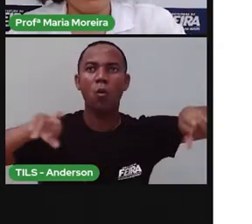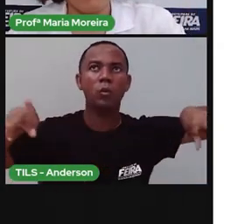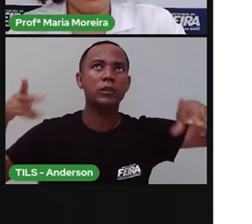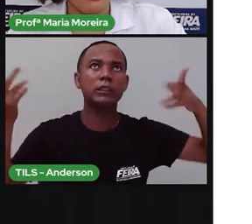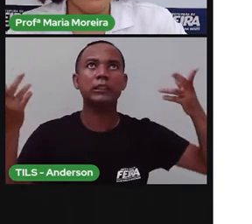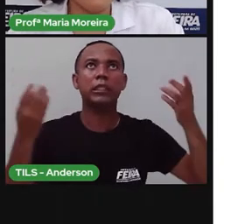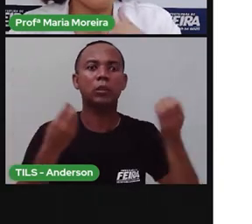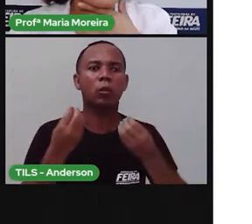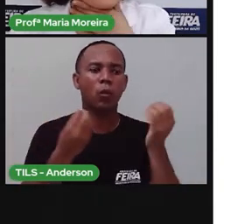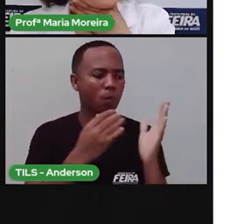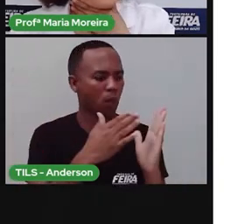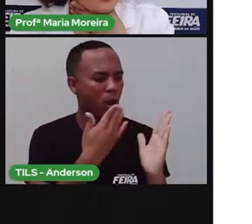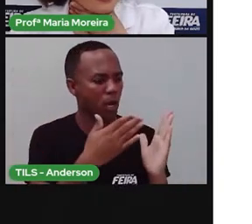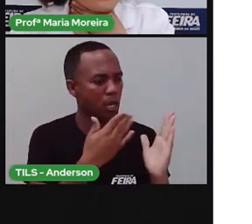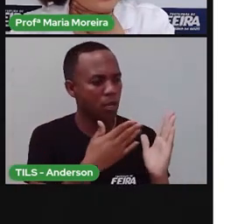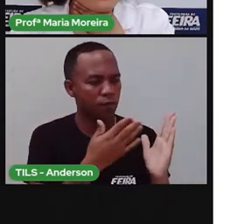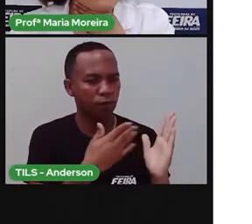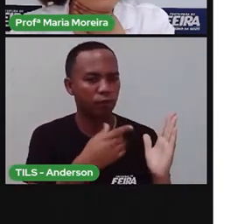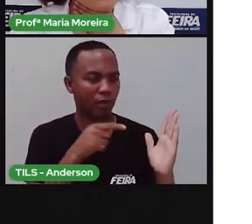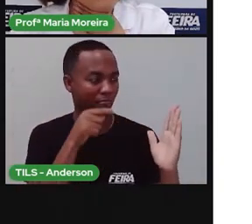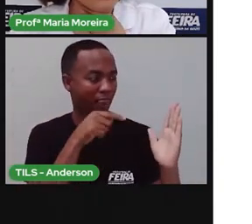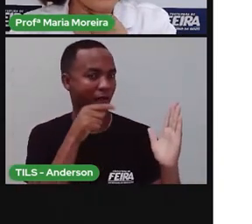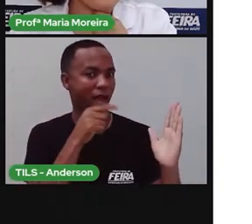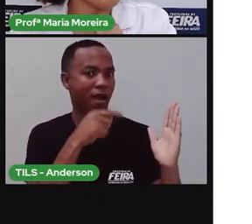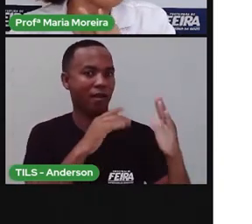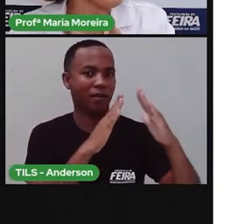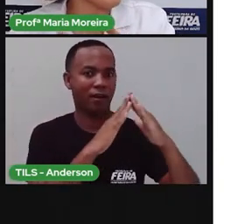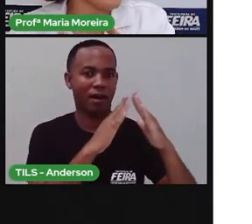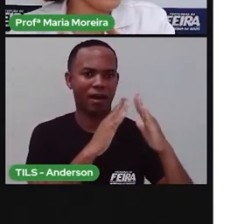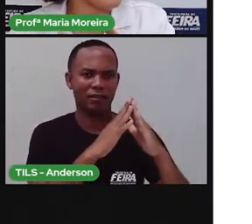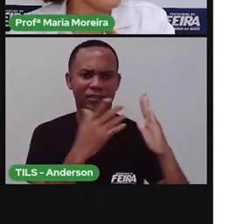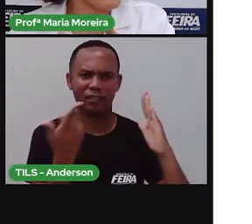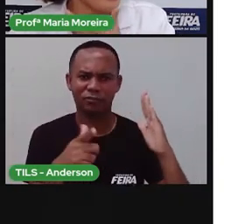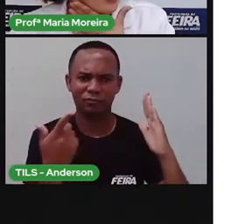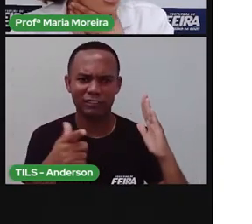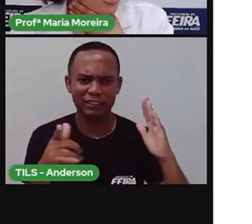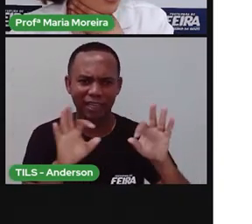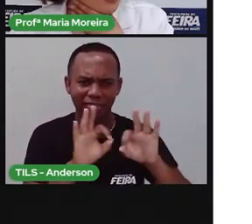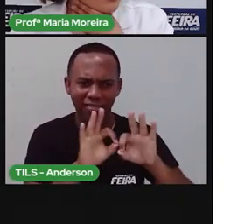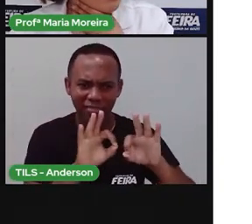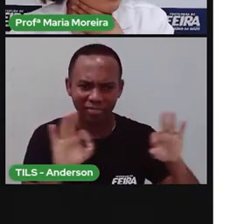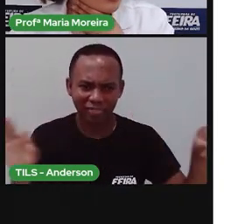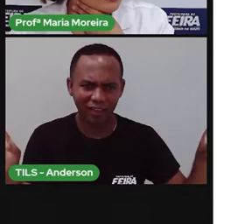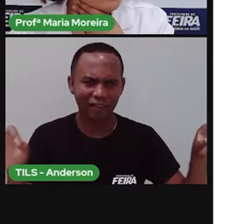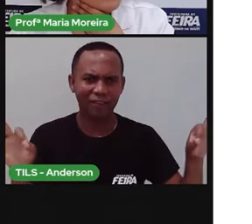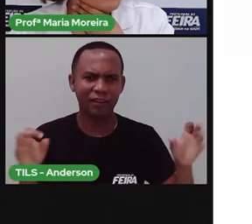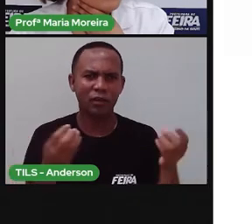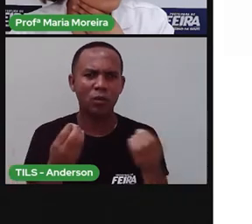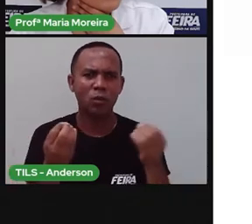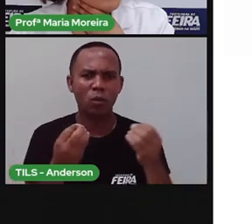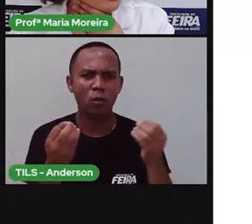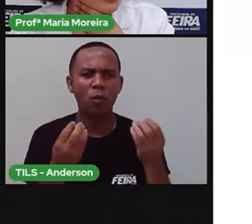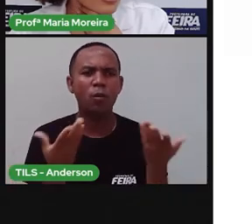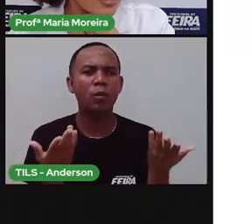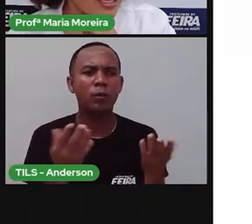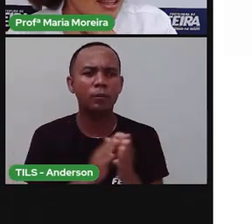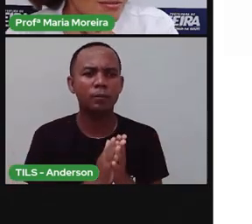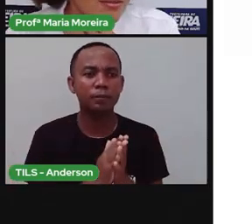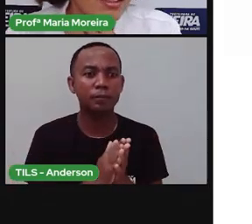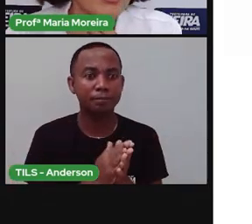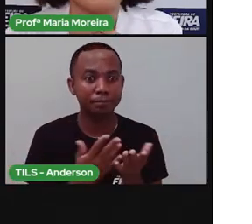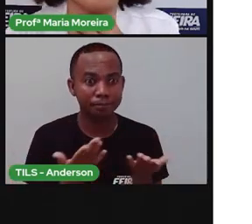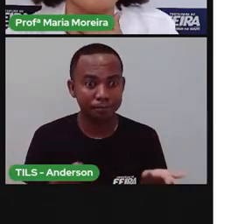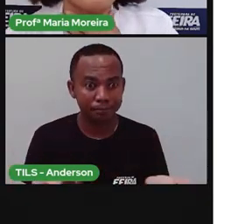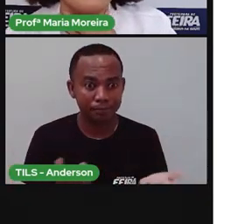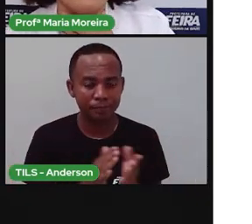nesse livro. Então, será que essa casa, Anderson, que não tinha nada, era a arca que ele estava falando? E aí,